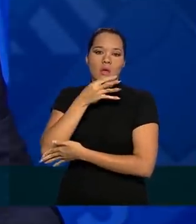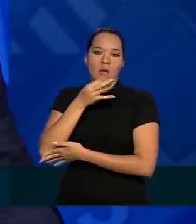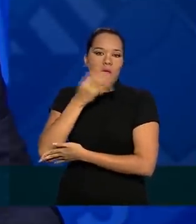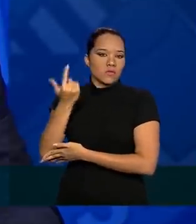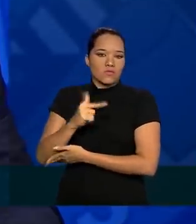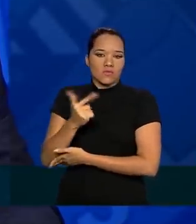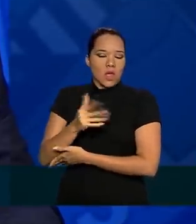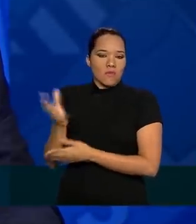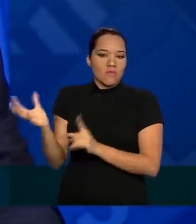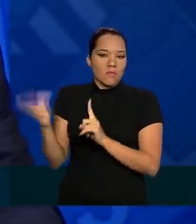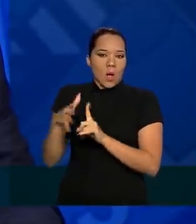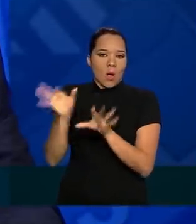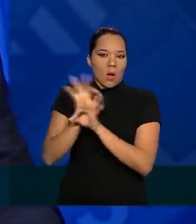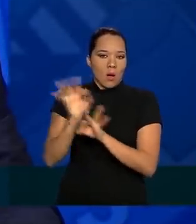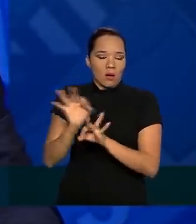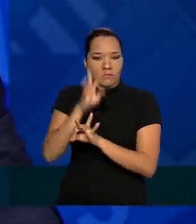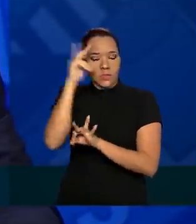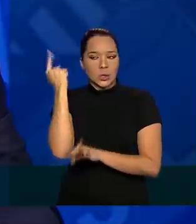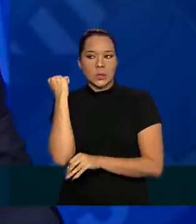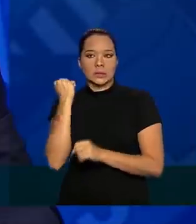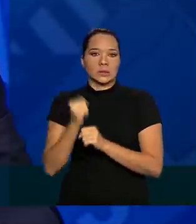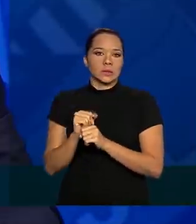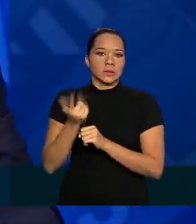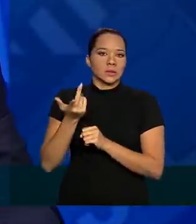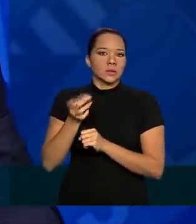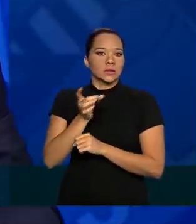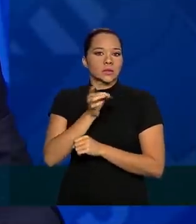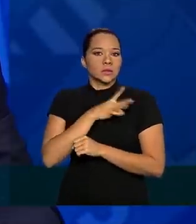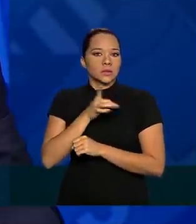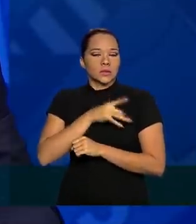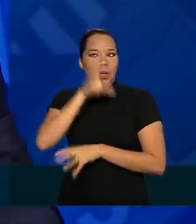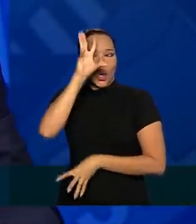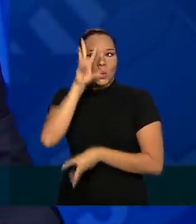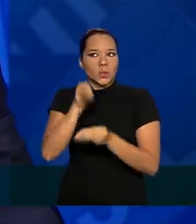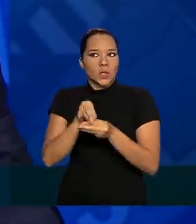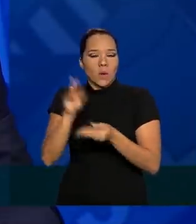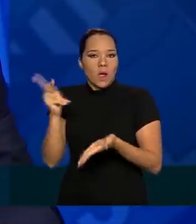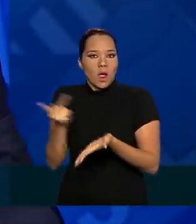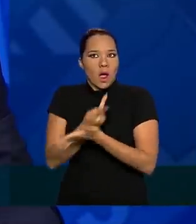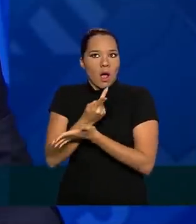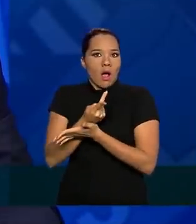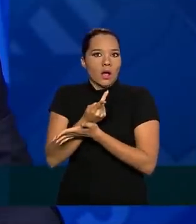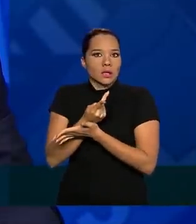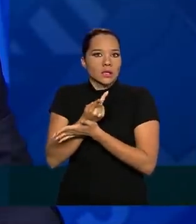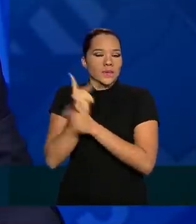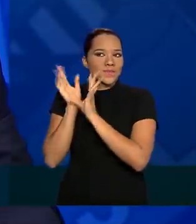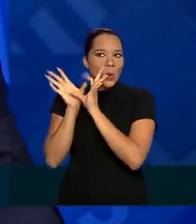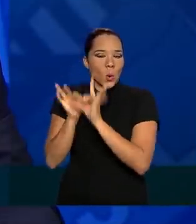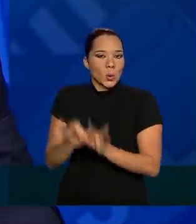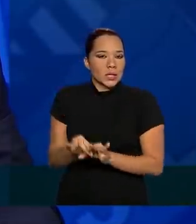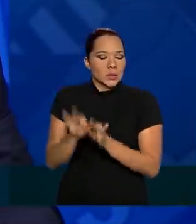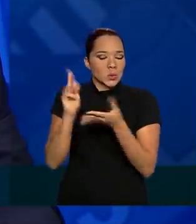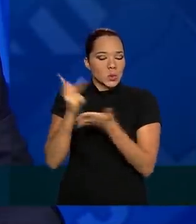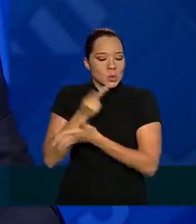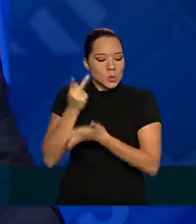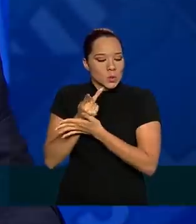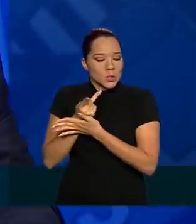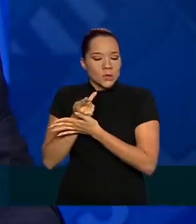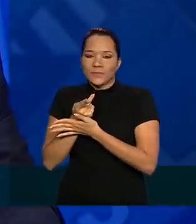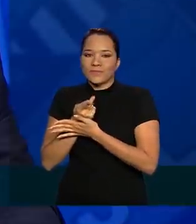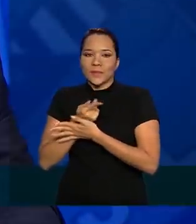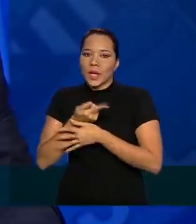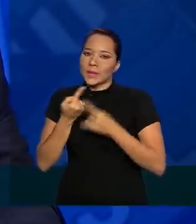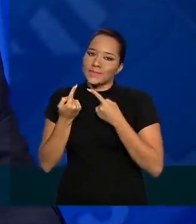efeito. E a pessoa sai correndo com aquela conclusão de forma descontextualizada, atacando